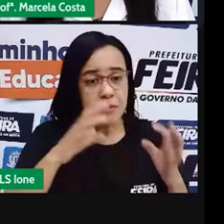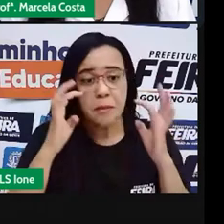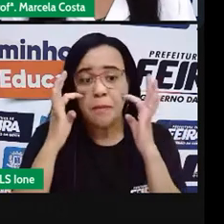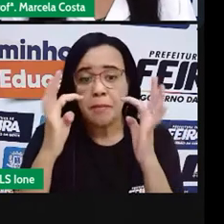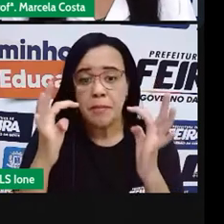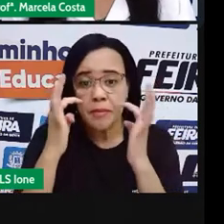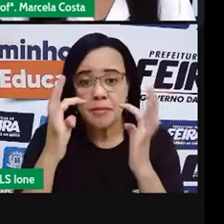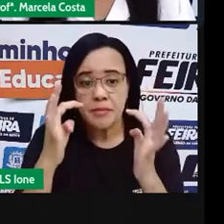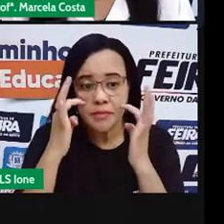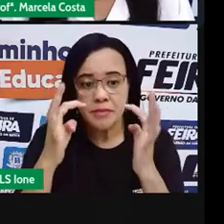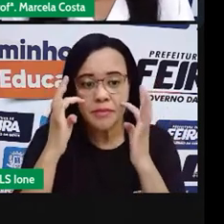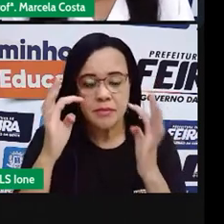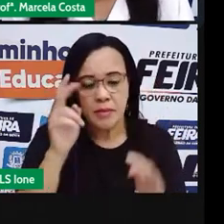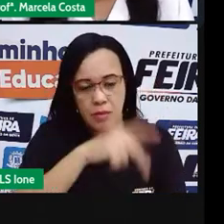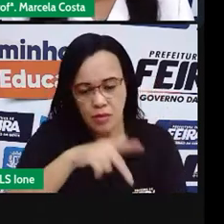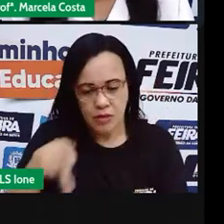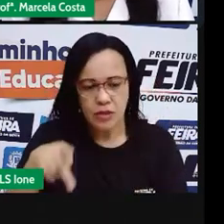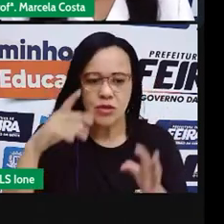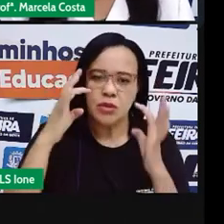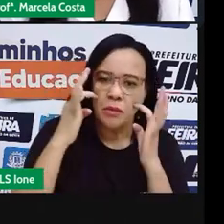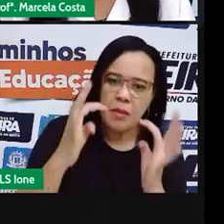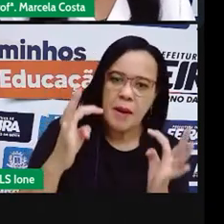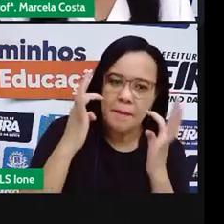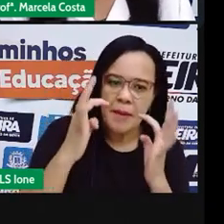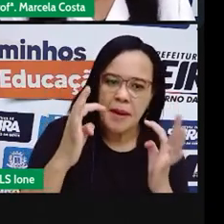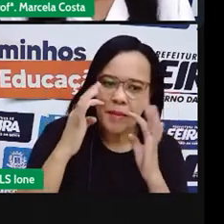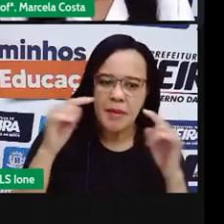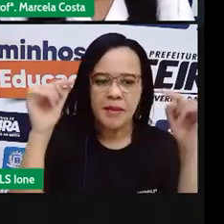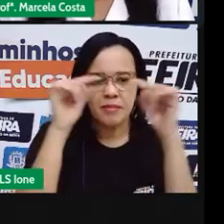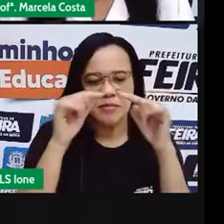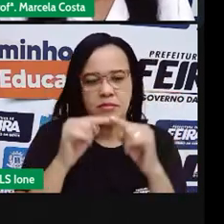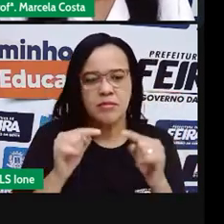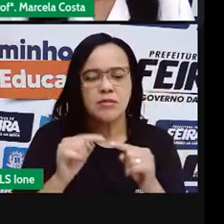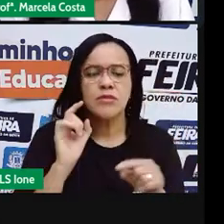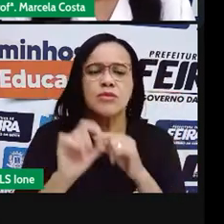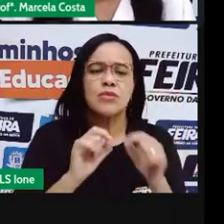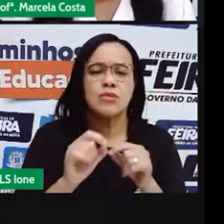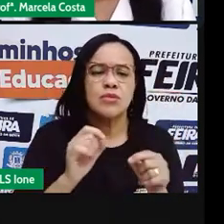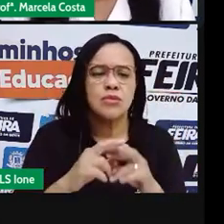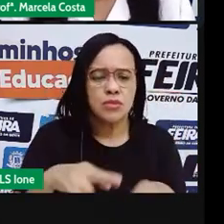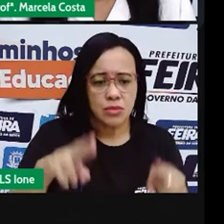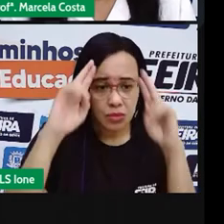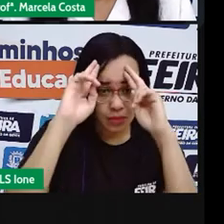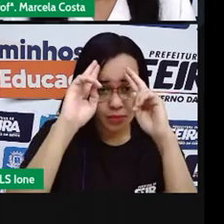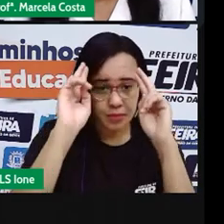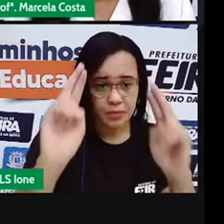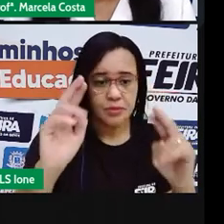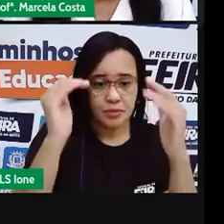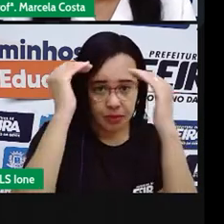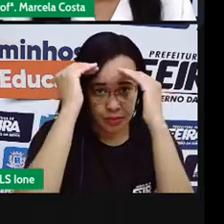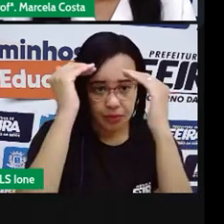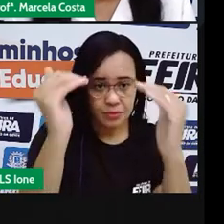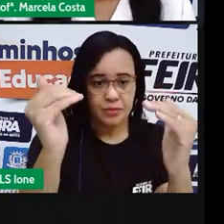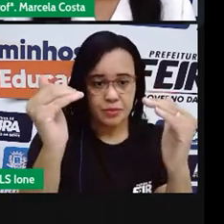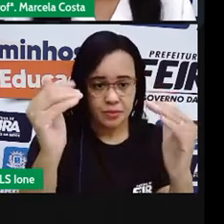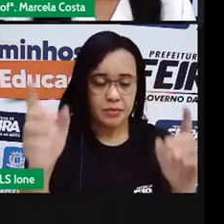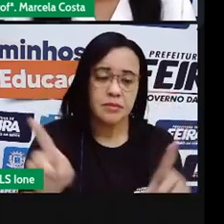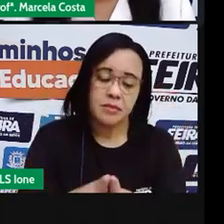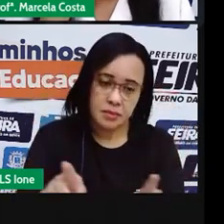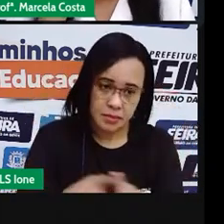uma administração do respeito e também por meio dela, você vai aprender